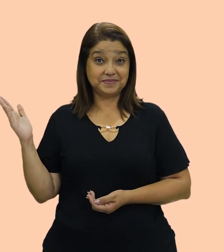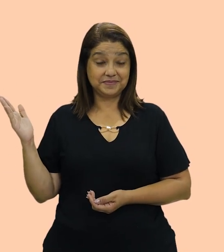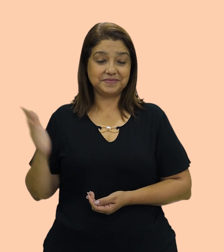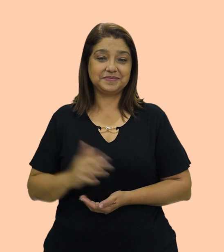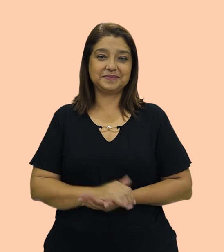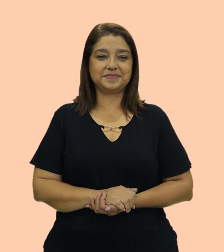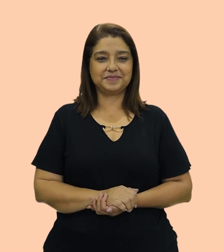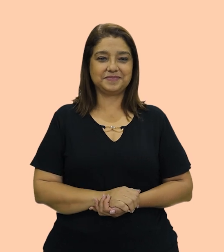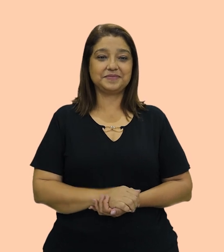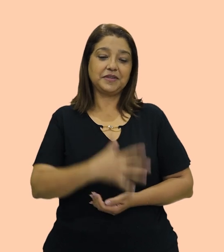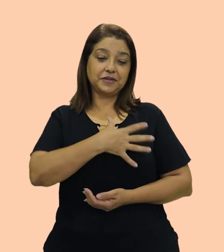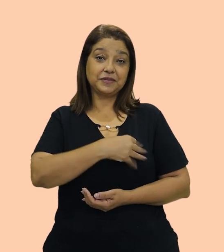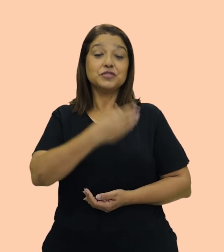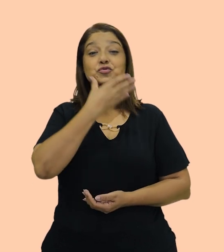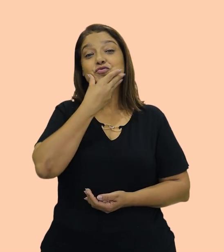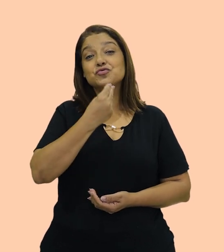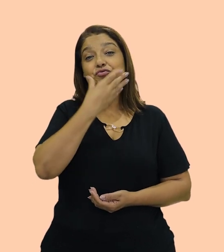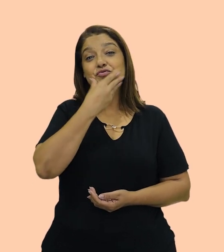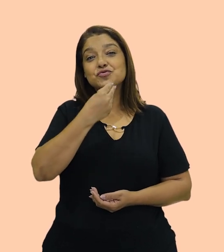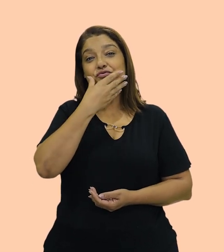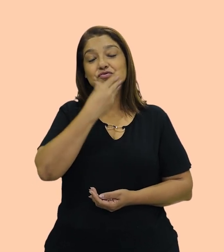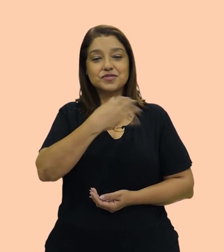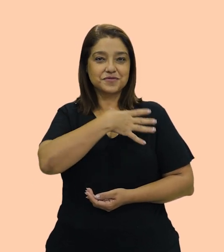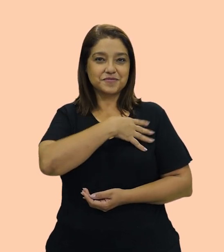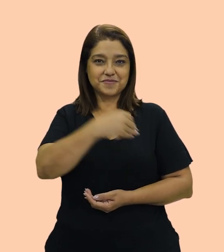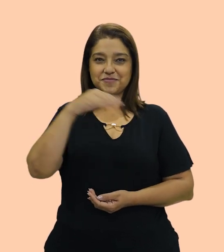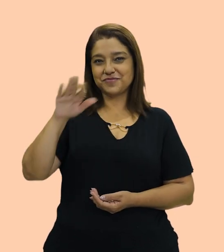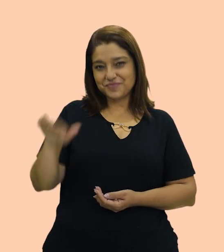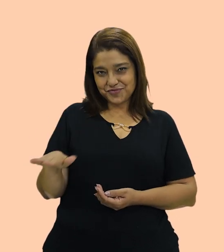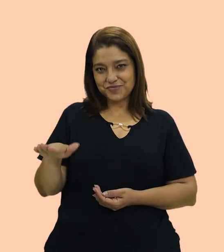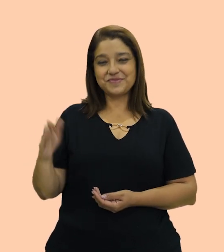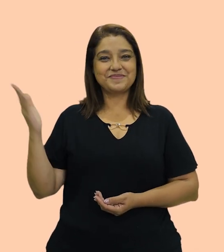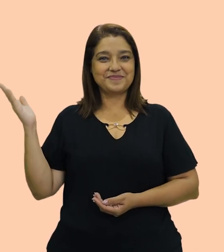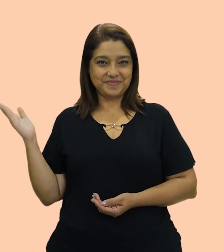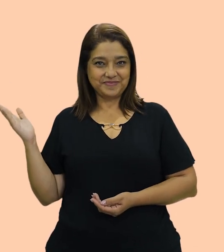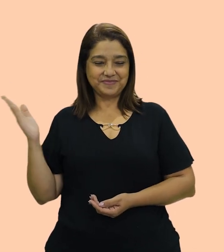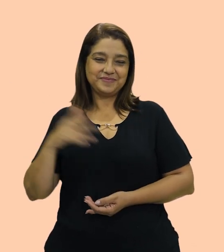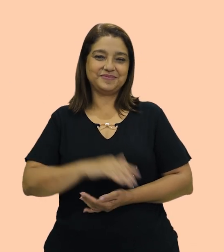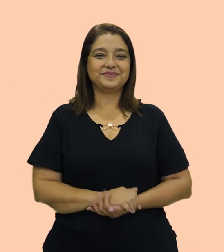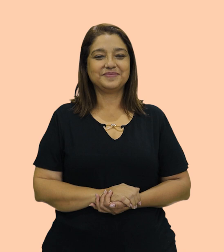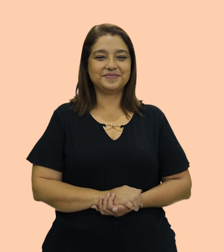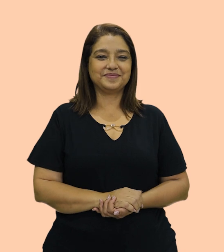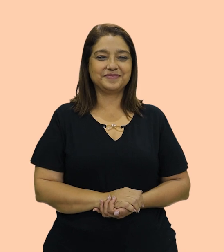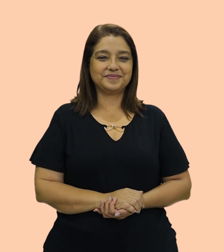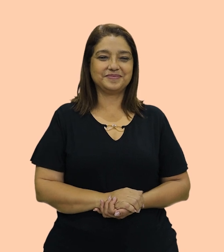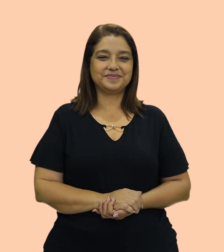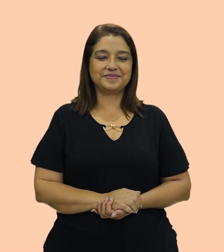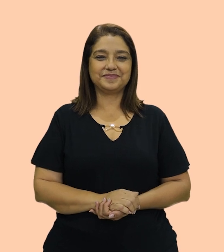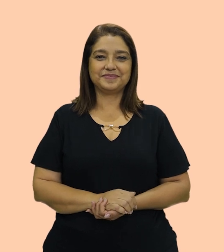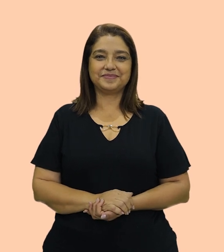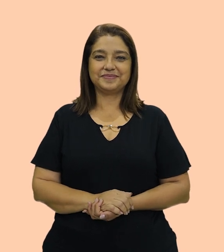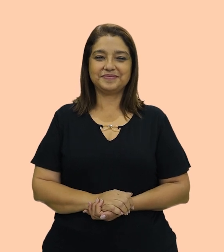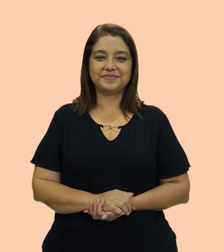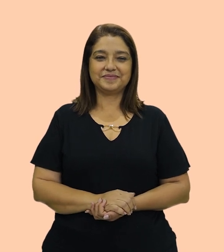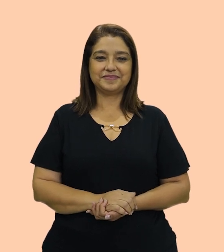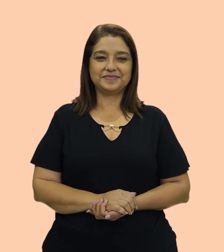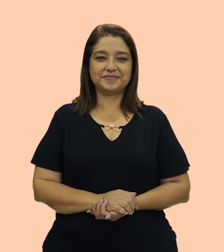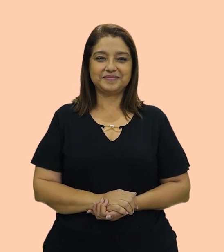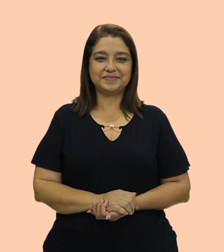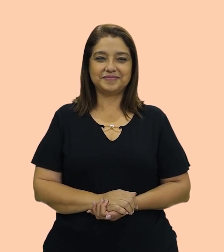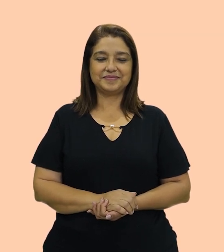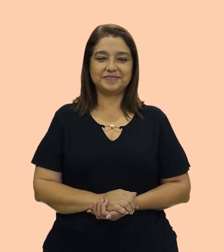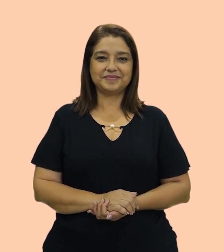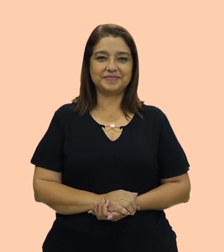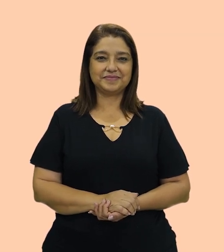Son. Filho. Bem curtinho, né? Son. Ok? Next one. E